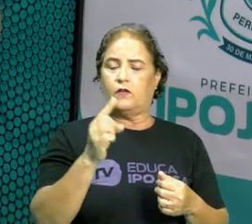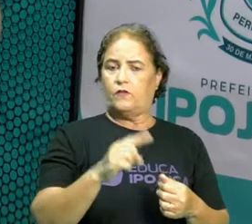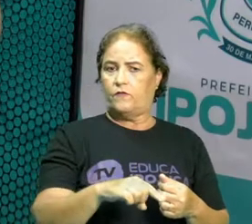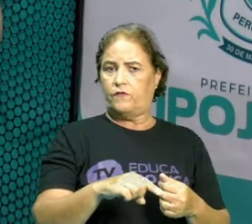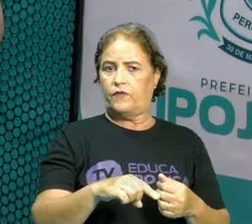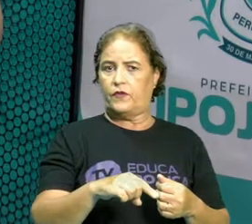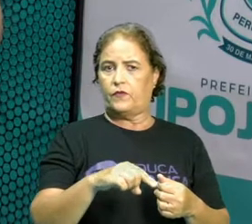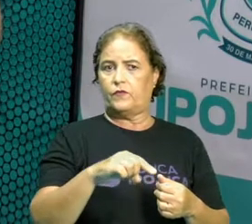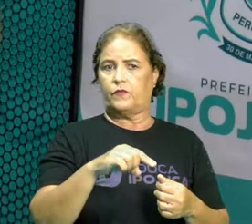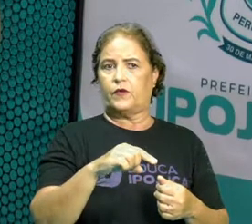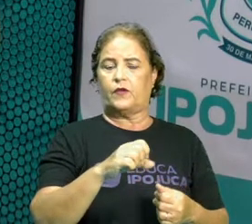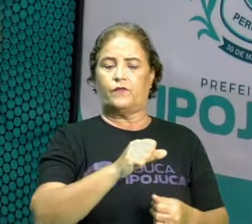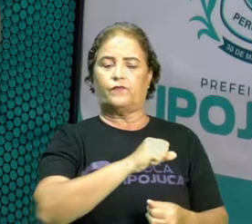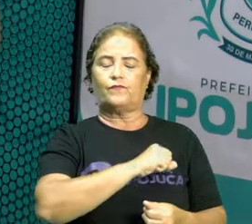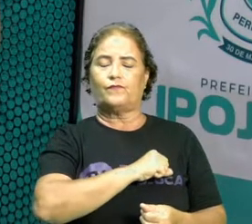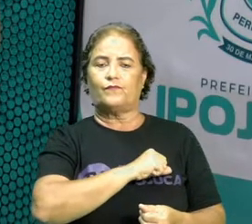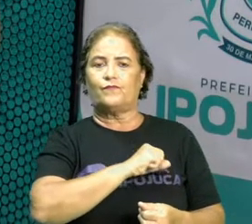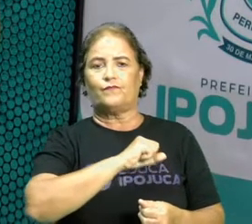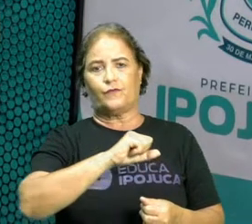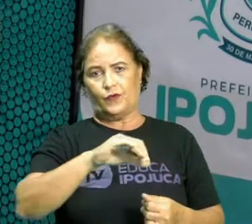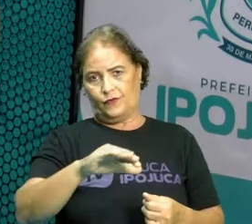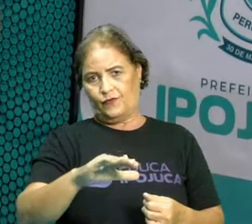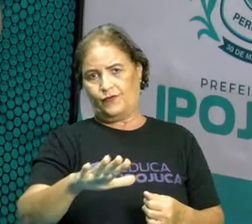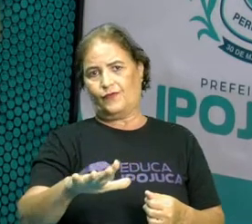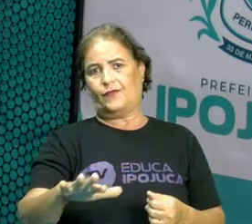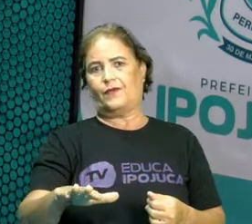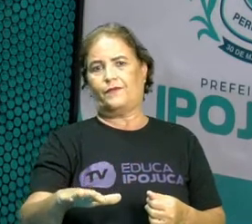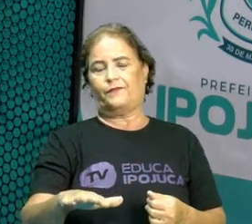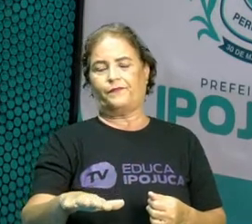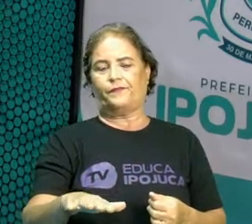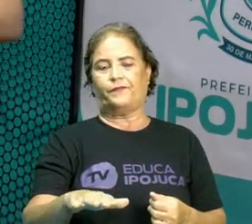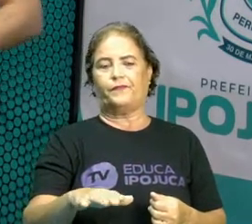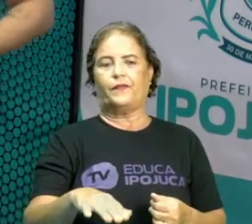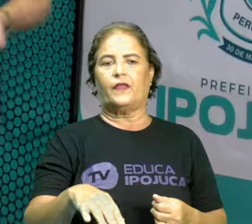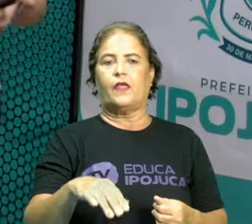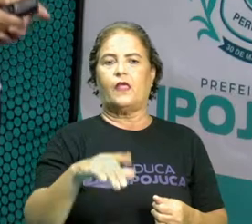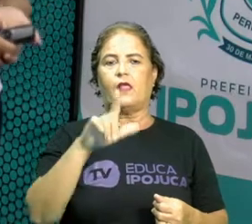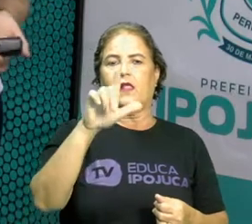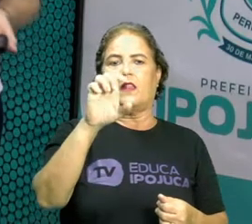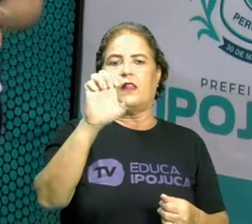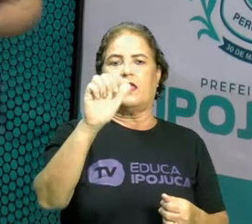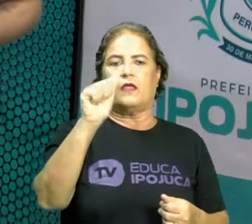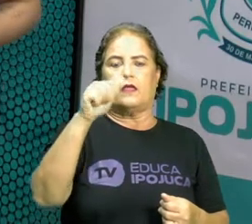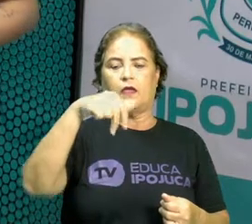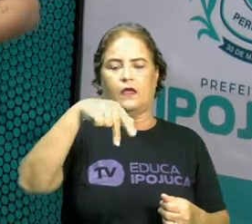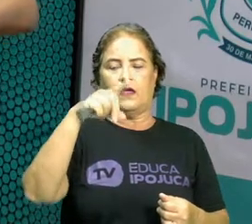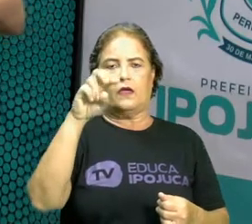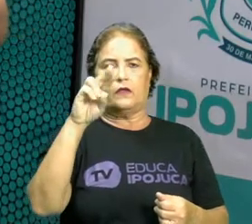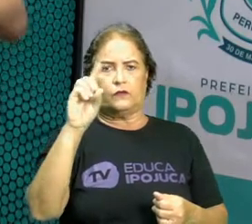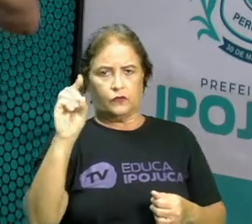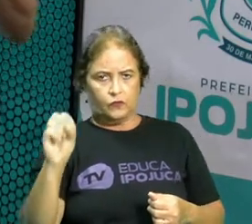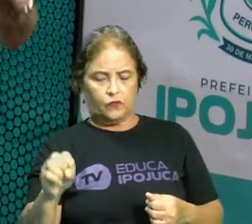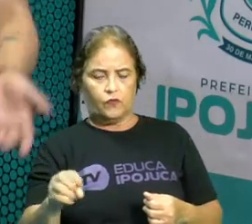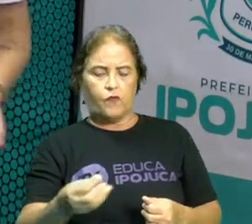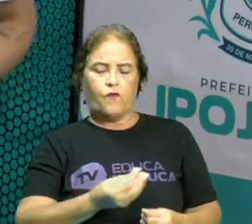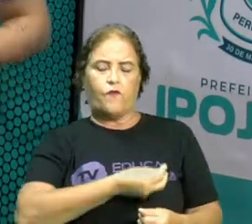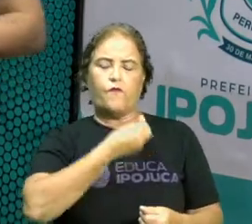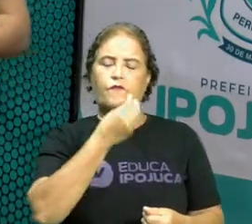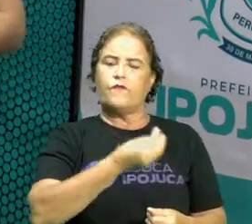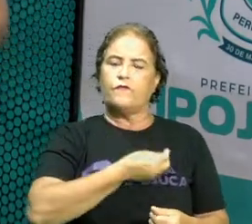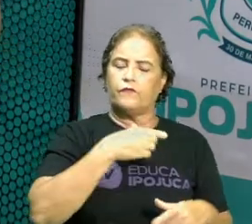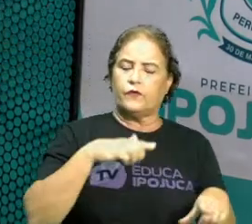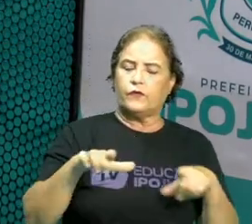Para Ipojuca, minha gente, acredita? Então, Leandro Gomes de Barros viveu, trabalhou nos